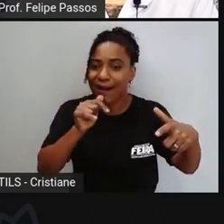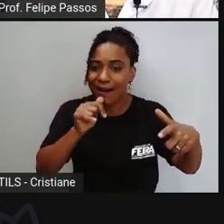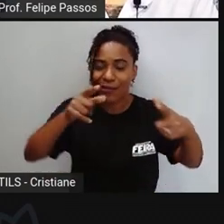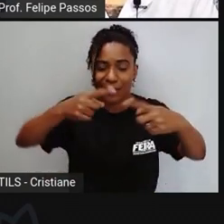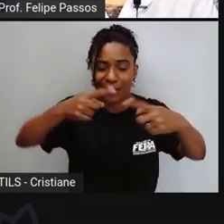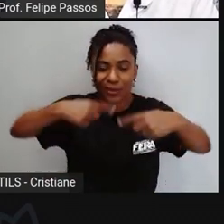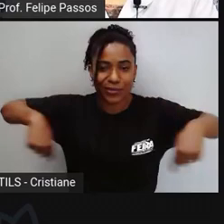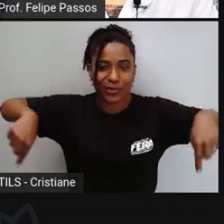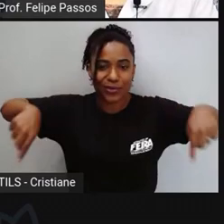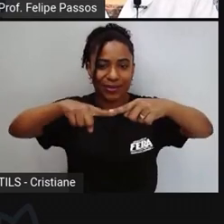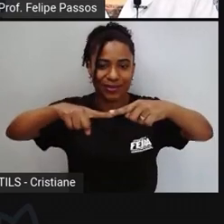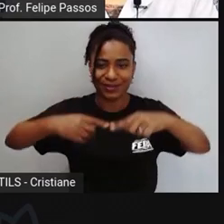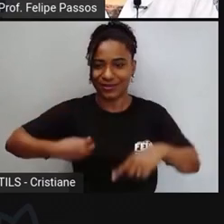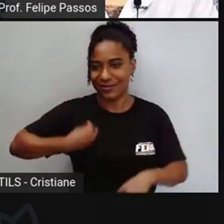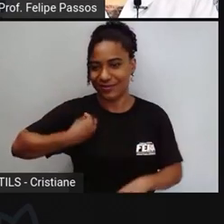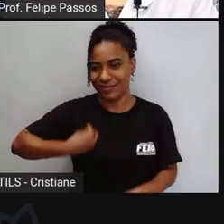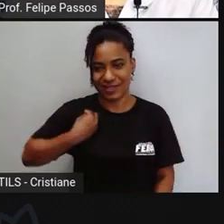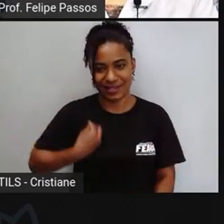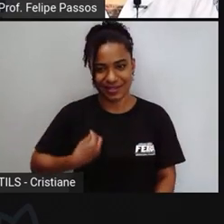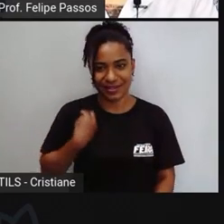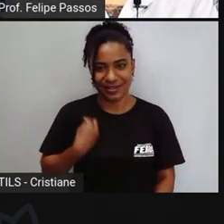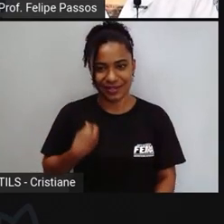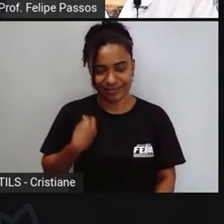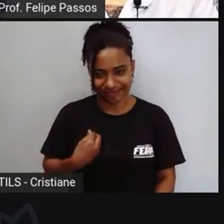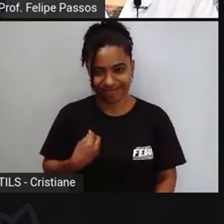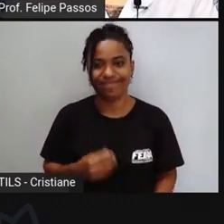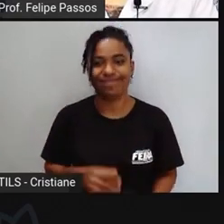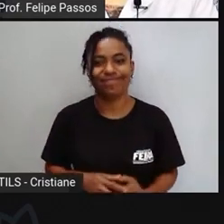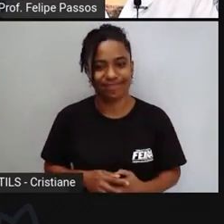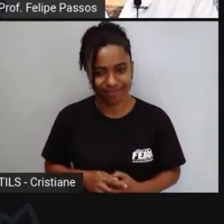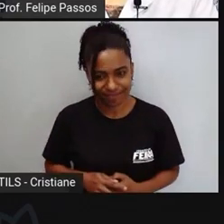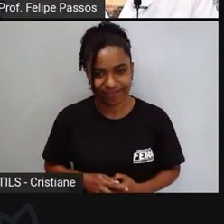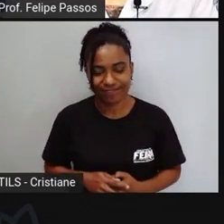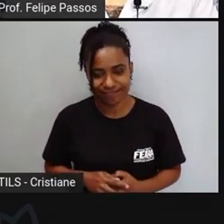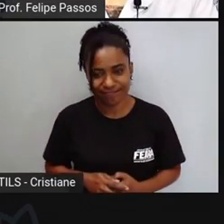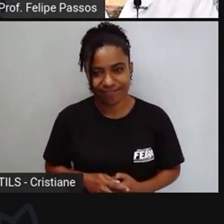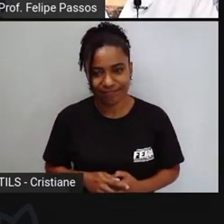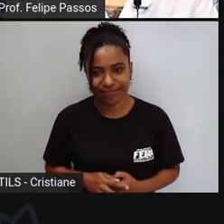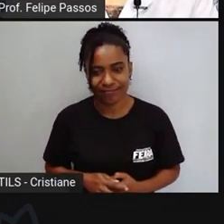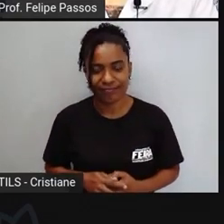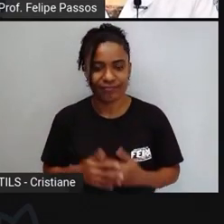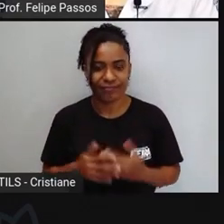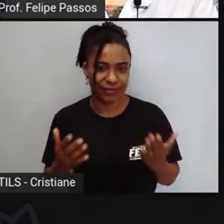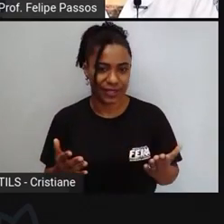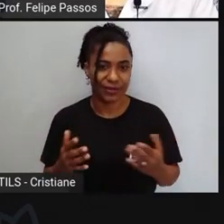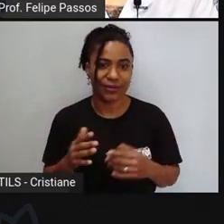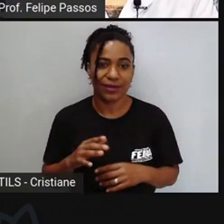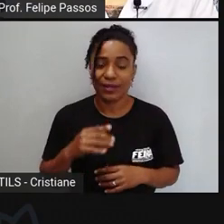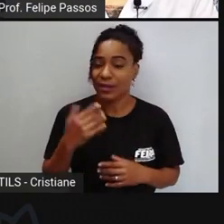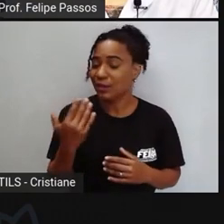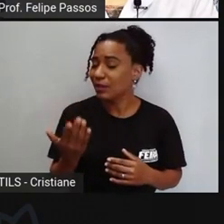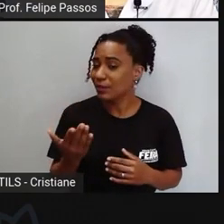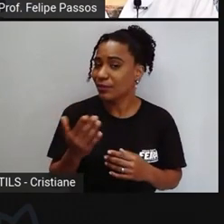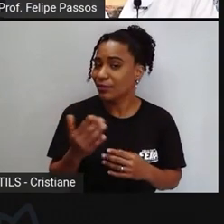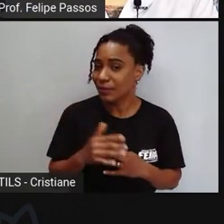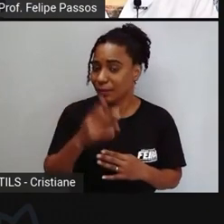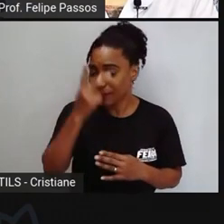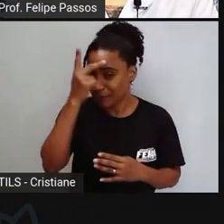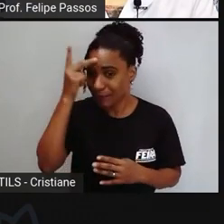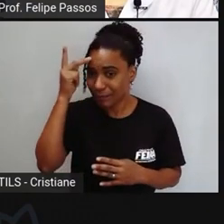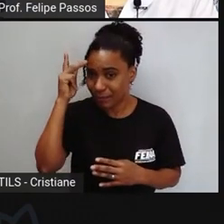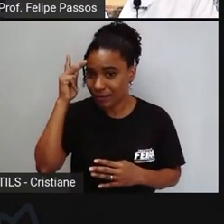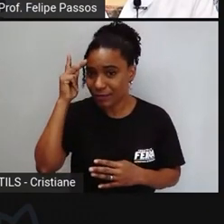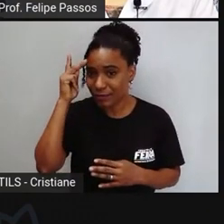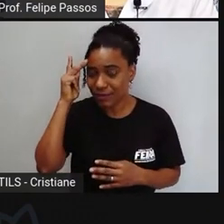diretamente na sua vida sabe quando essa pessoa